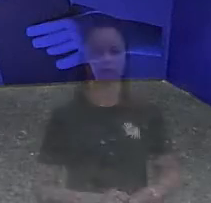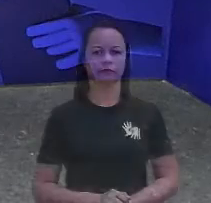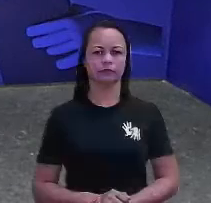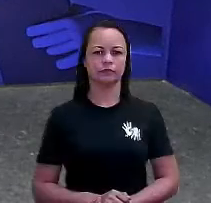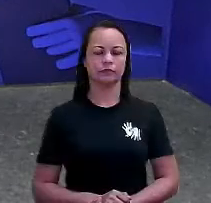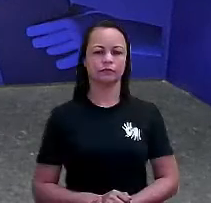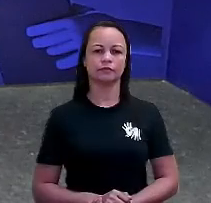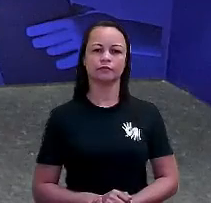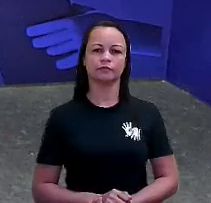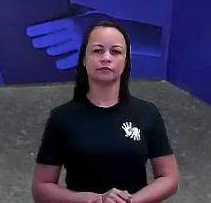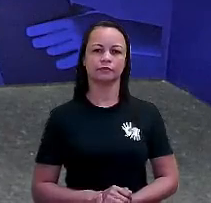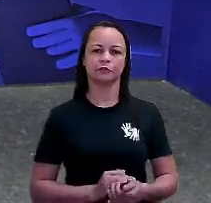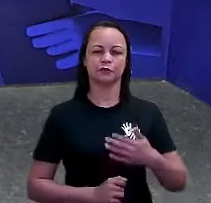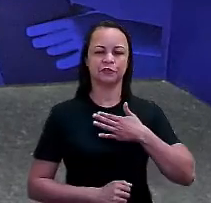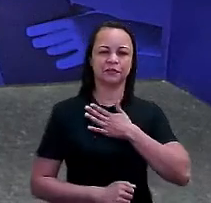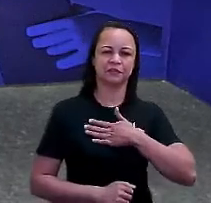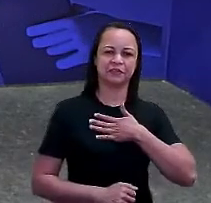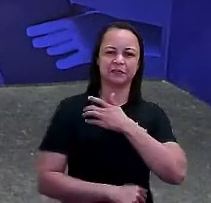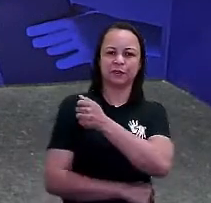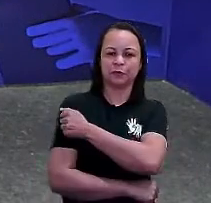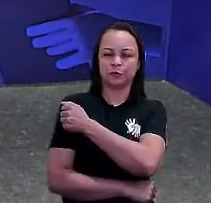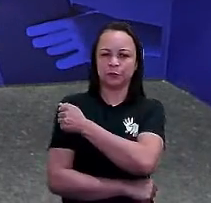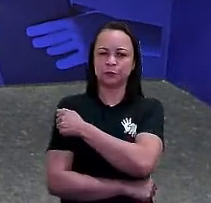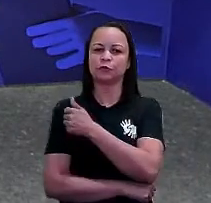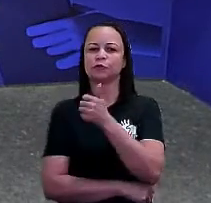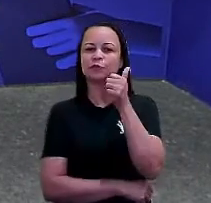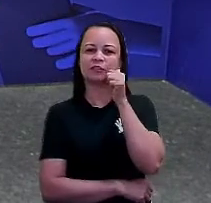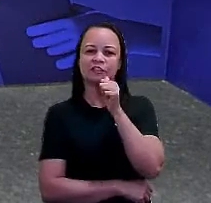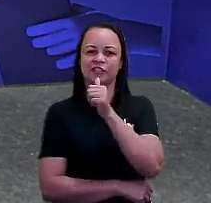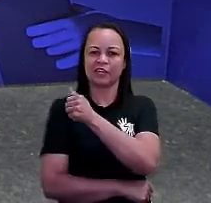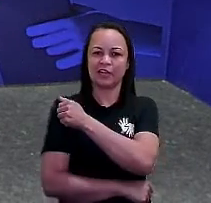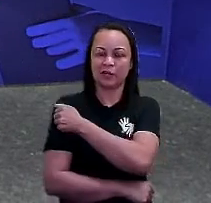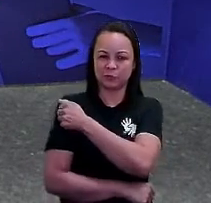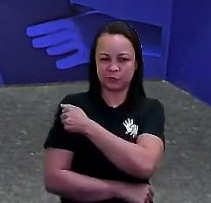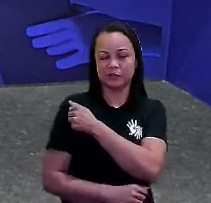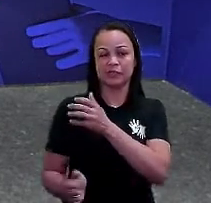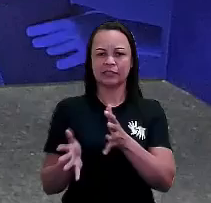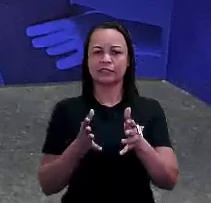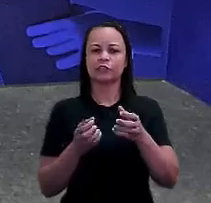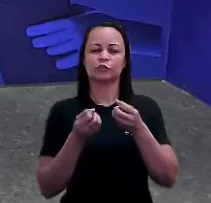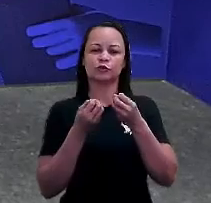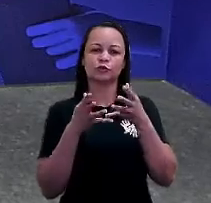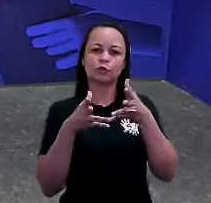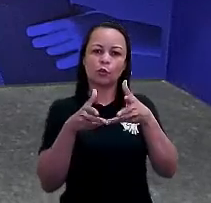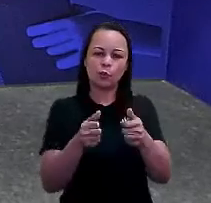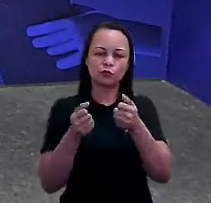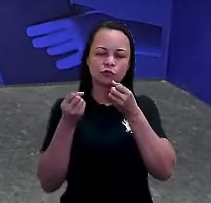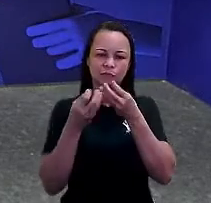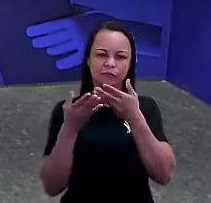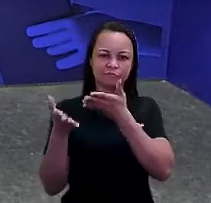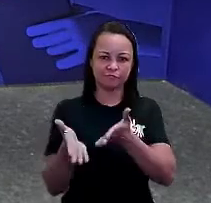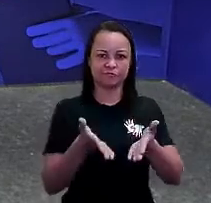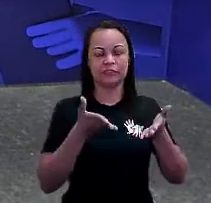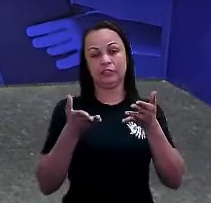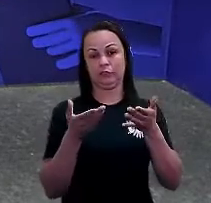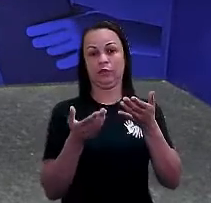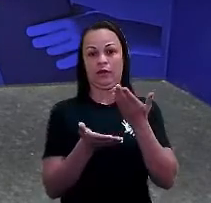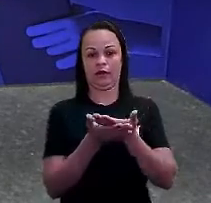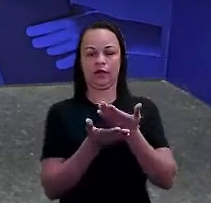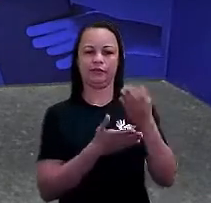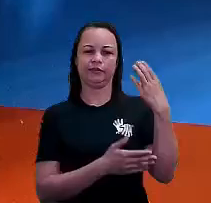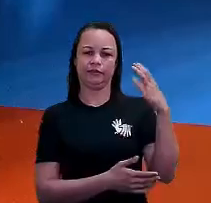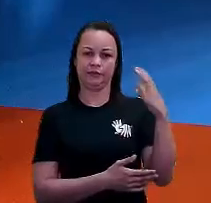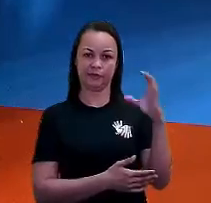Meus queridos alunos, minhas queridas alunas, sejam todos bem-vindos e bem-vindas a mais uma aula de Ciências da